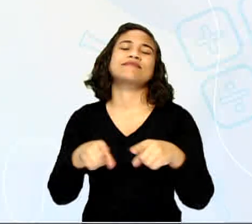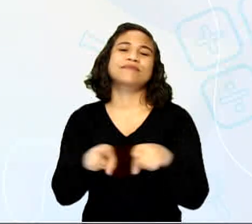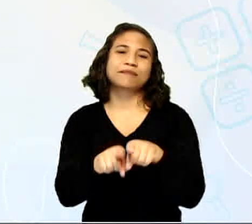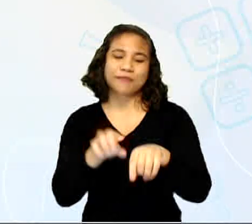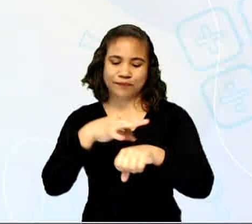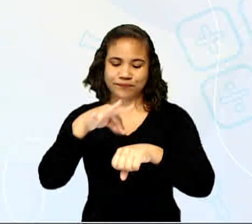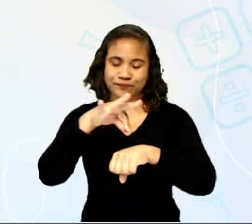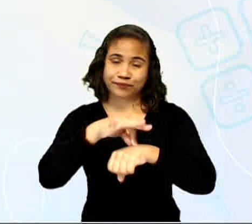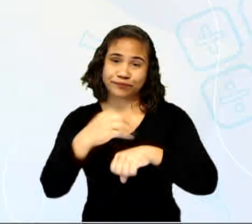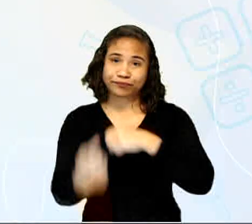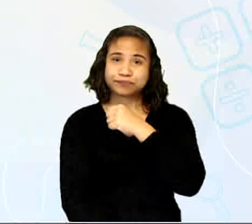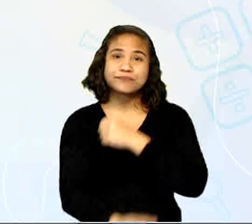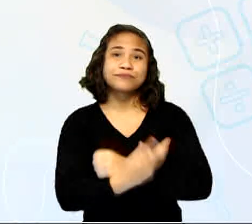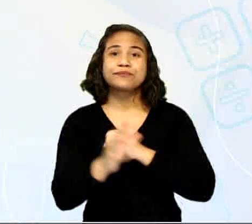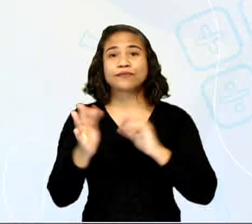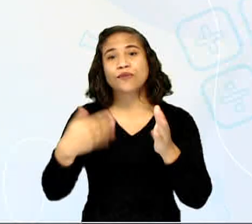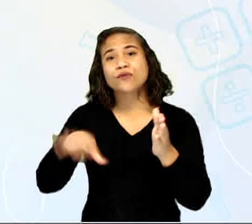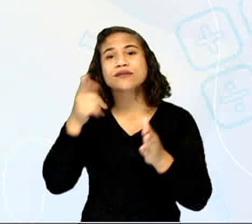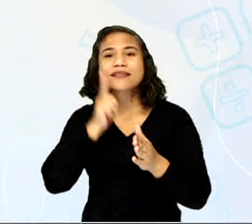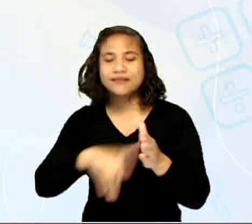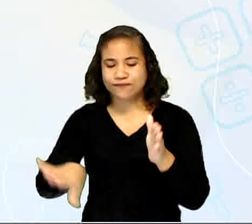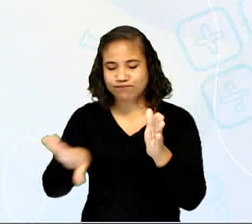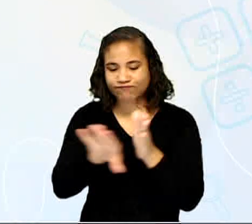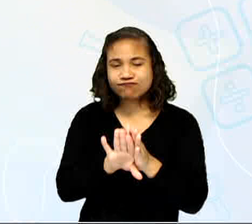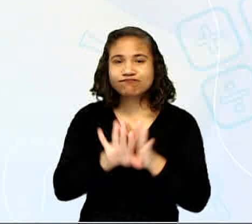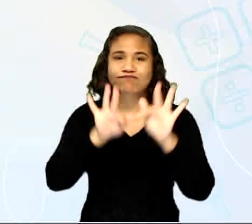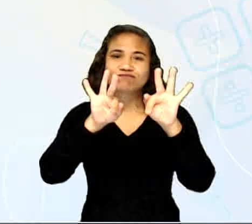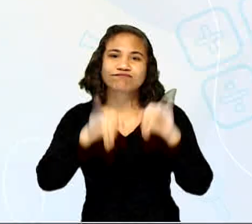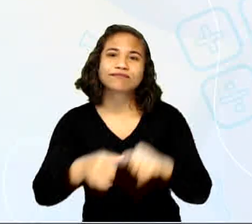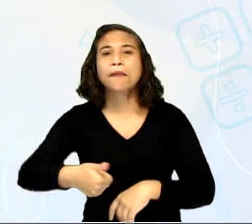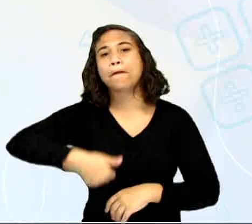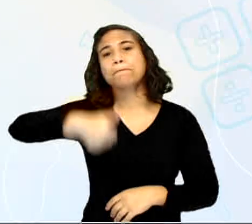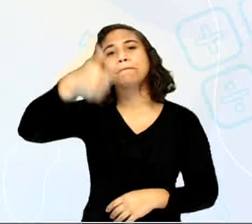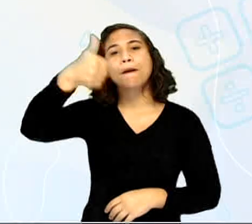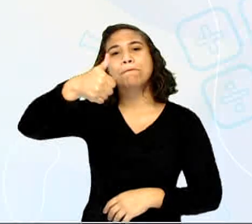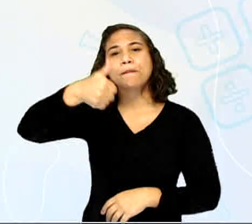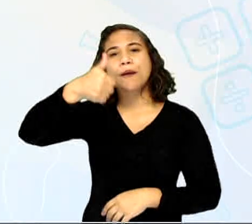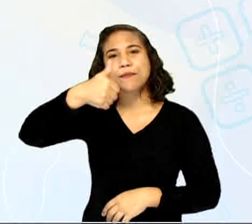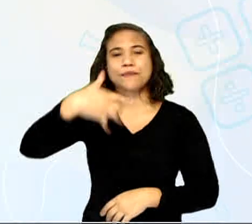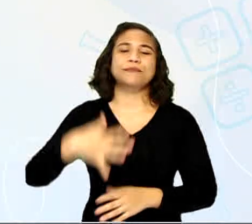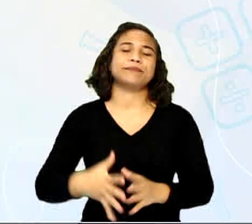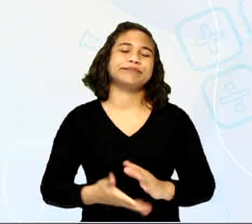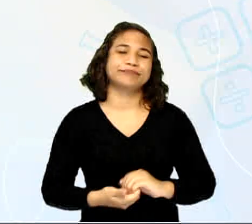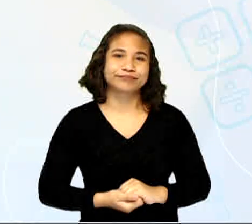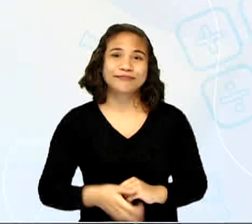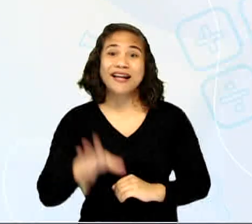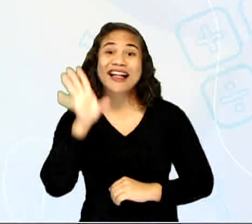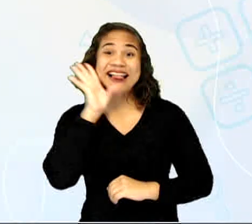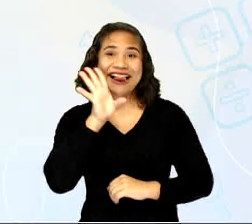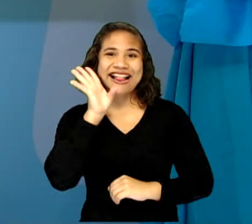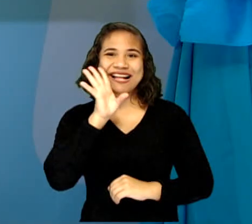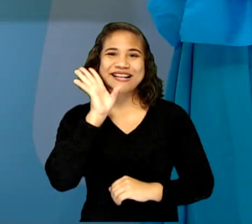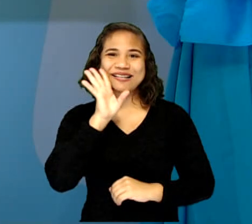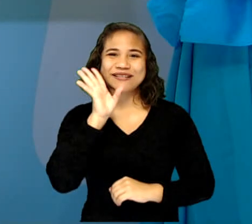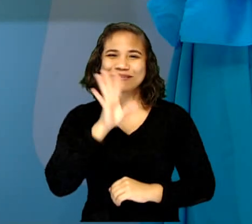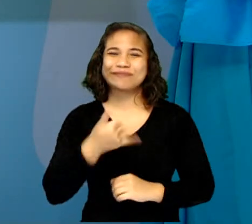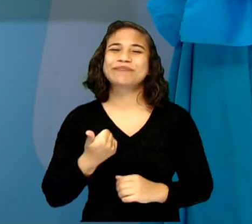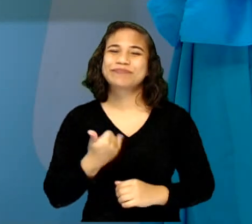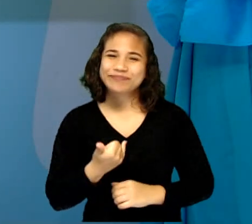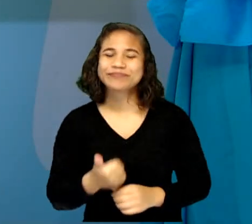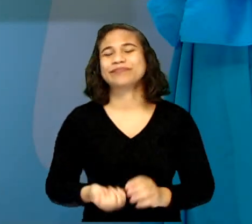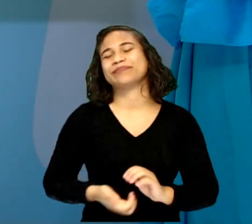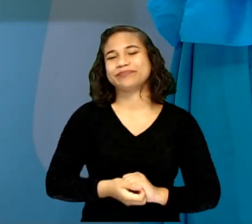e chegar no final em primeiro lugar. Muito legal, né pessoal? Esse jogo,